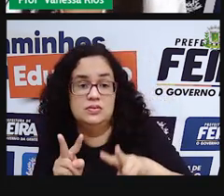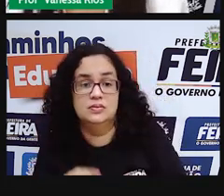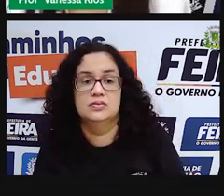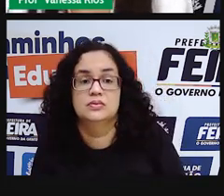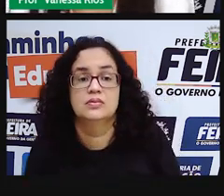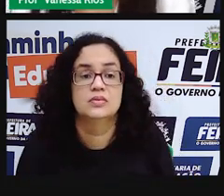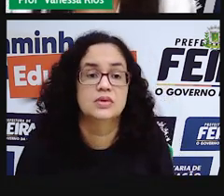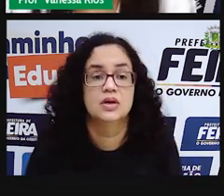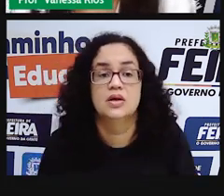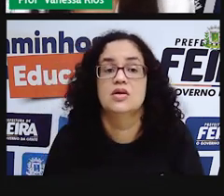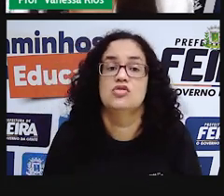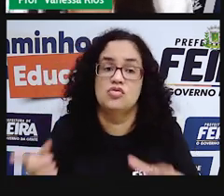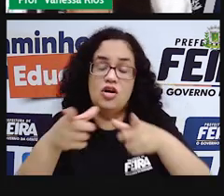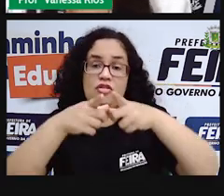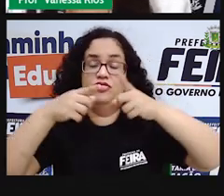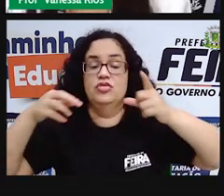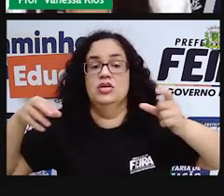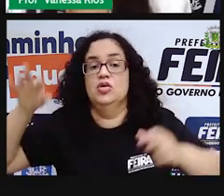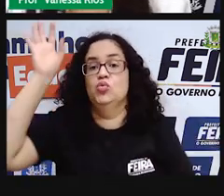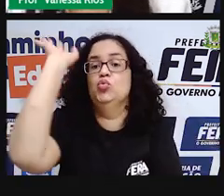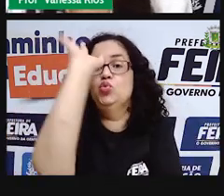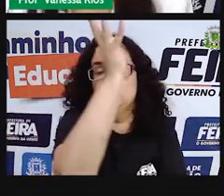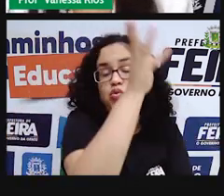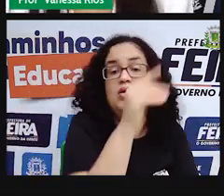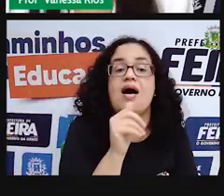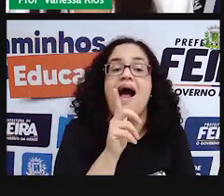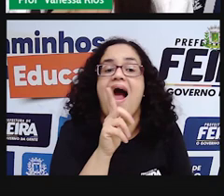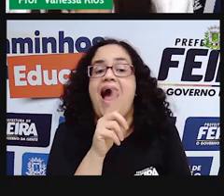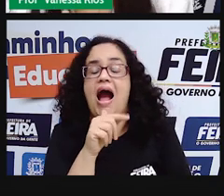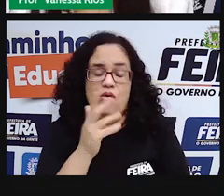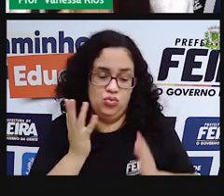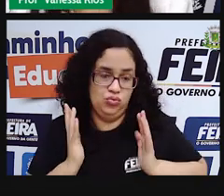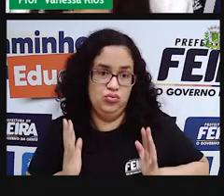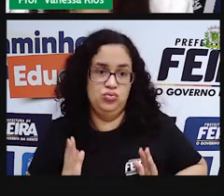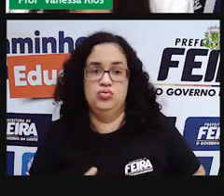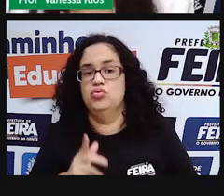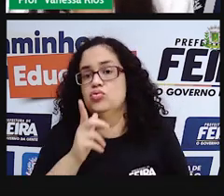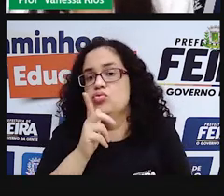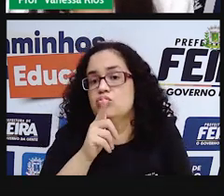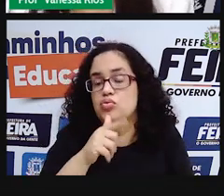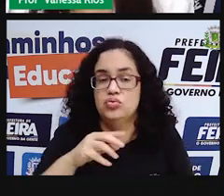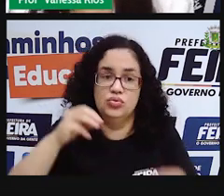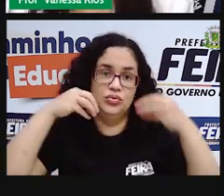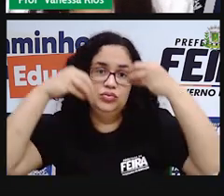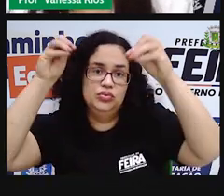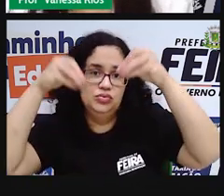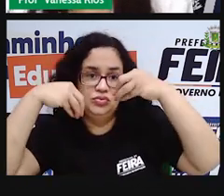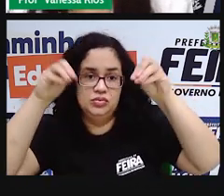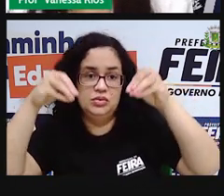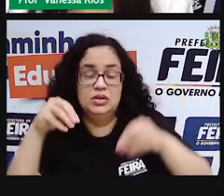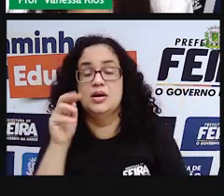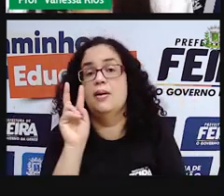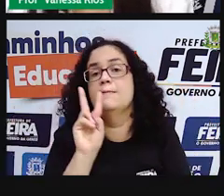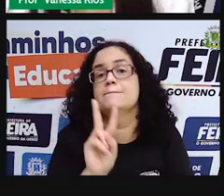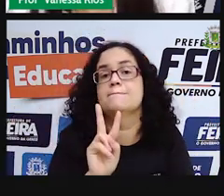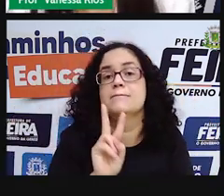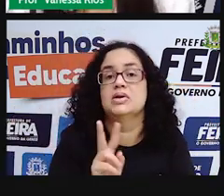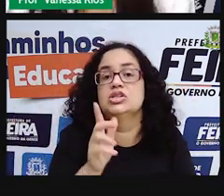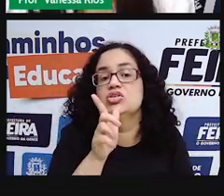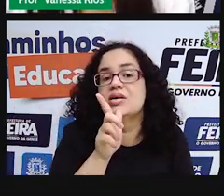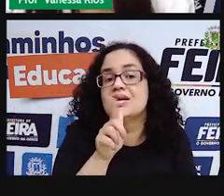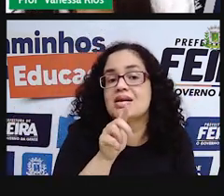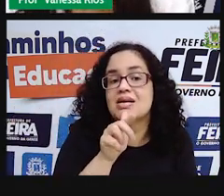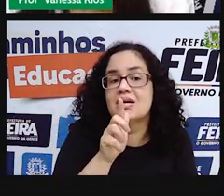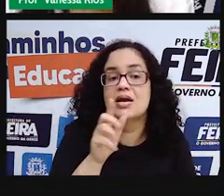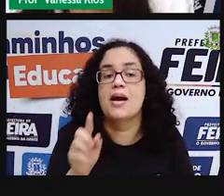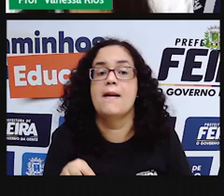olha, com a folha da árvore eu não vou me molhar. Ah, com saco plástico eu estarei protegido da água. Mas